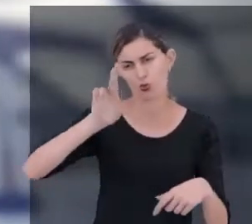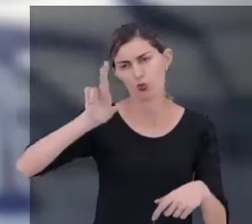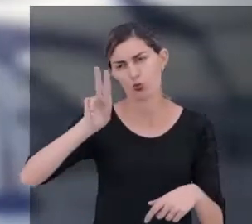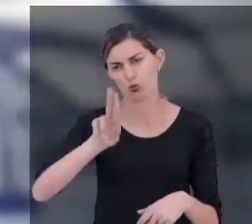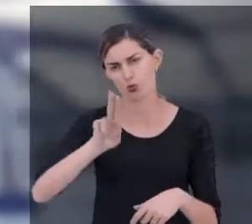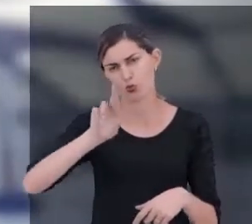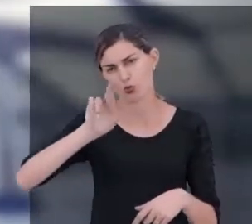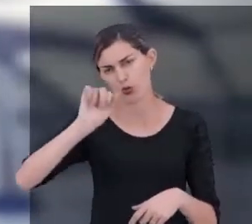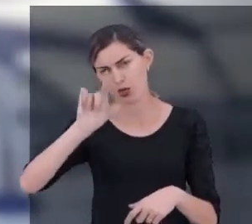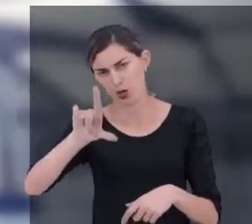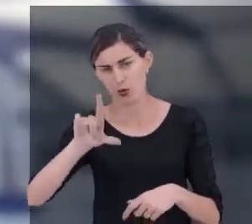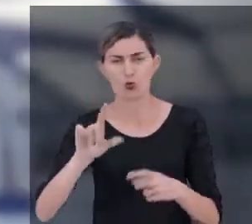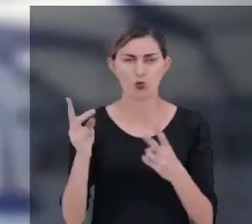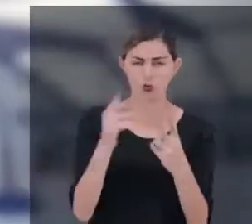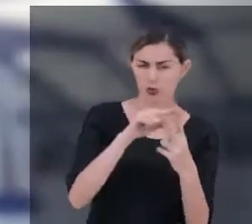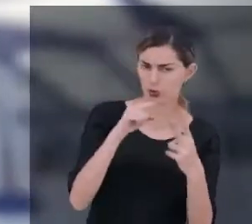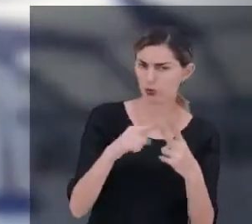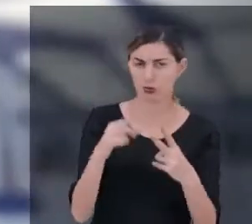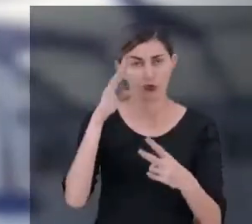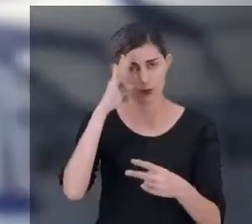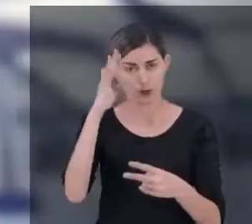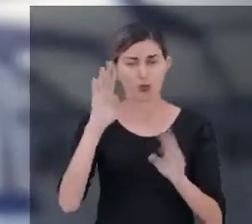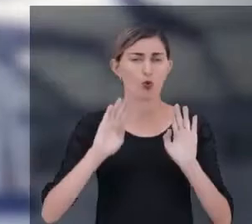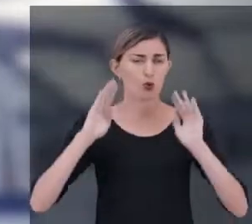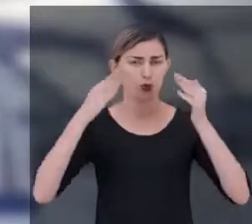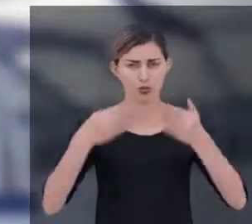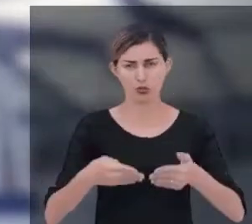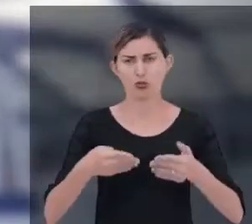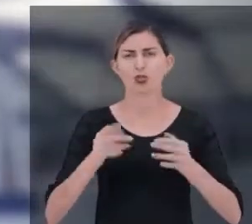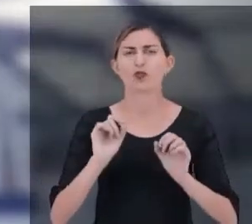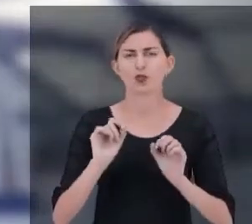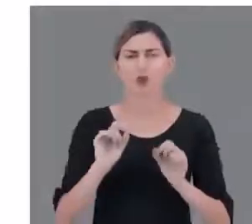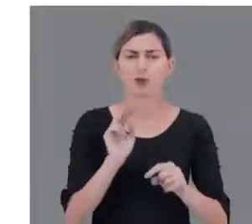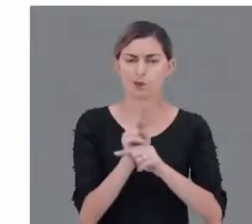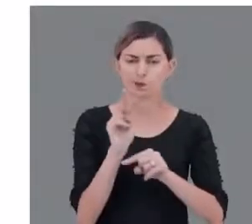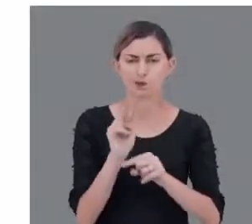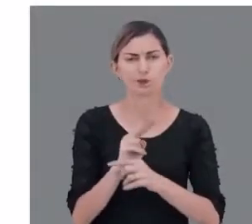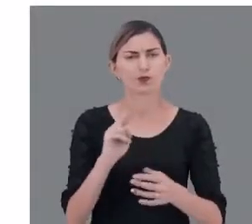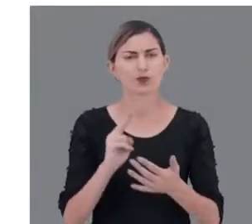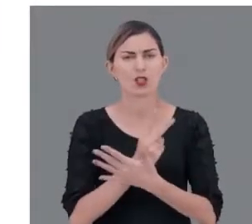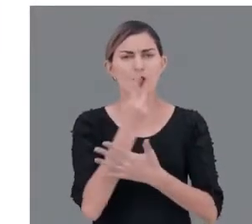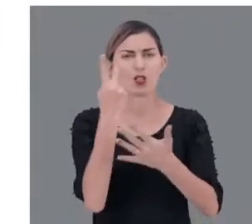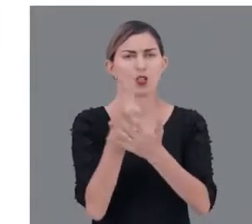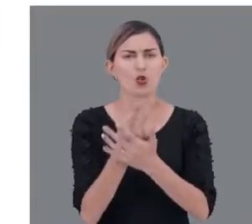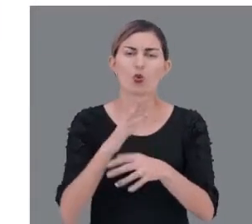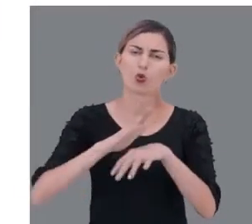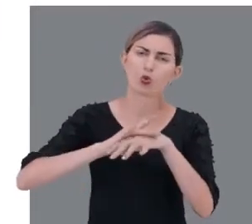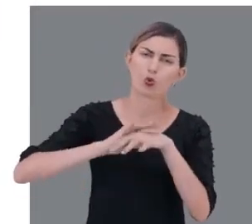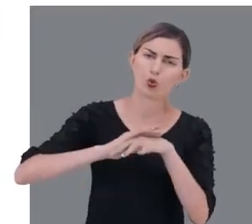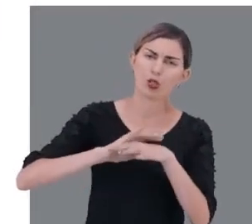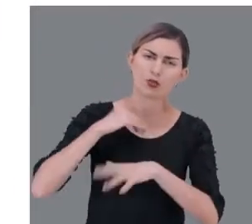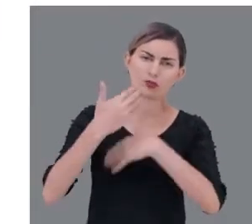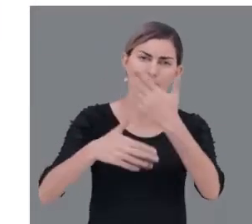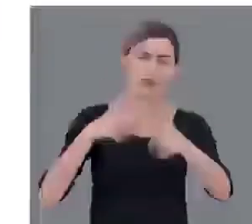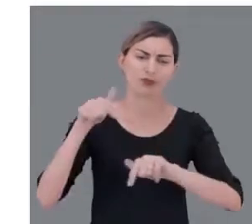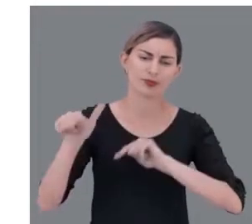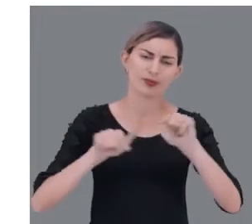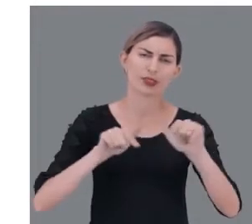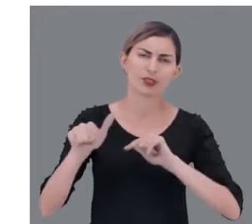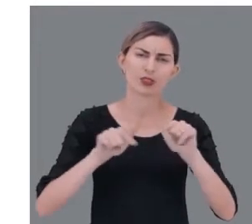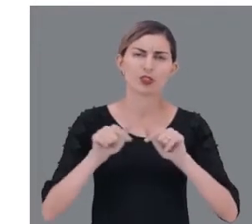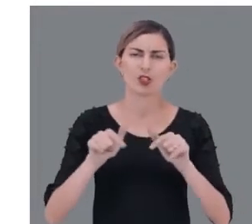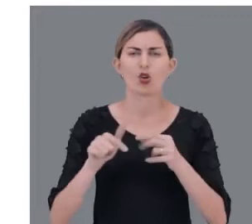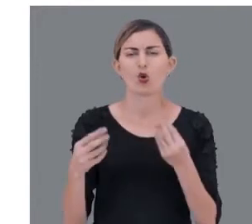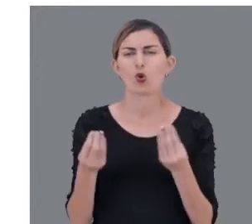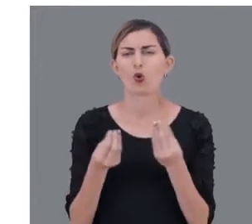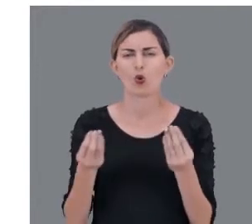Tanto a SIPA como a SIPA-TR têm um principal objetivo de prevenção de acidentes e doenças decorrentes do trabalho,